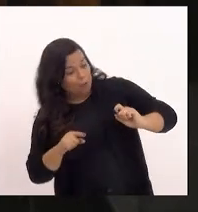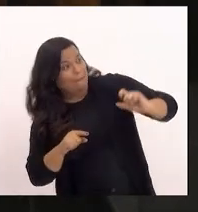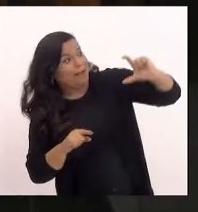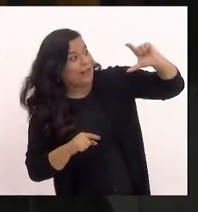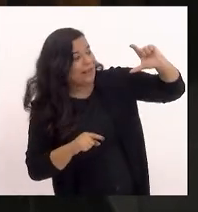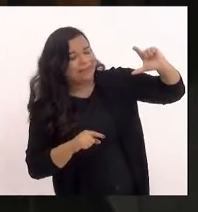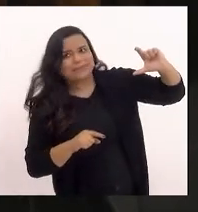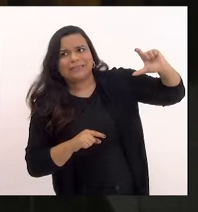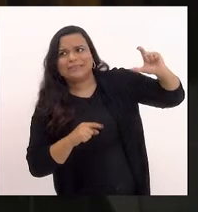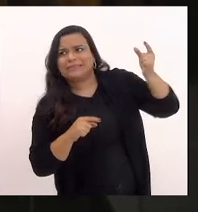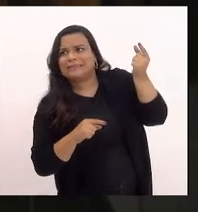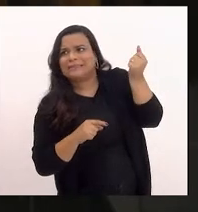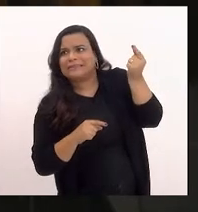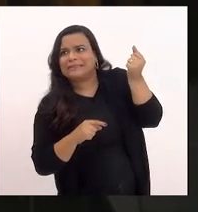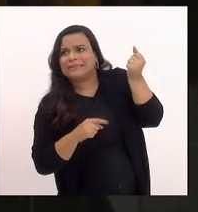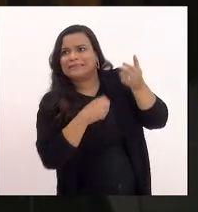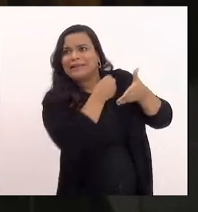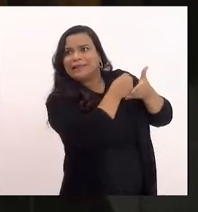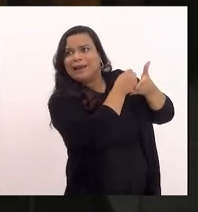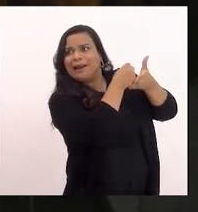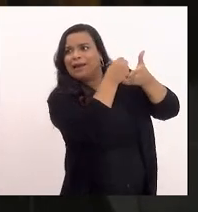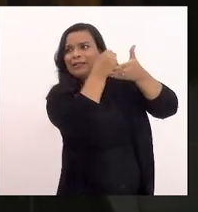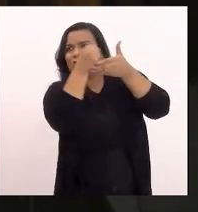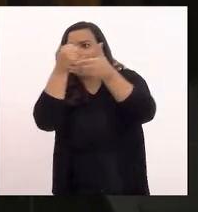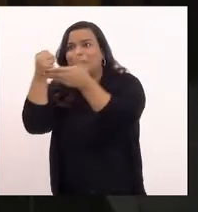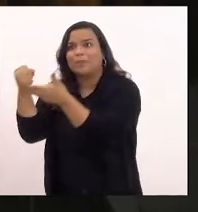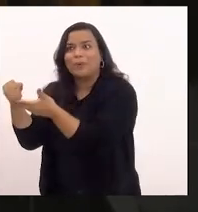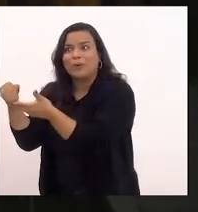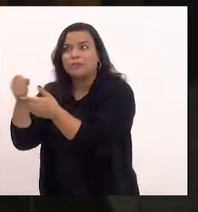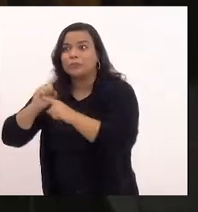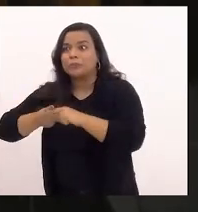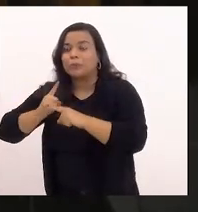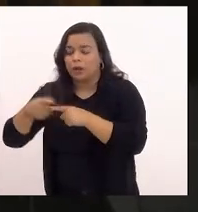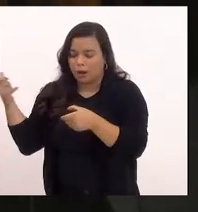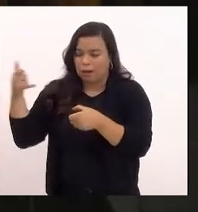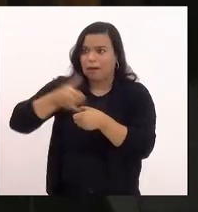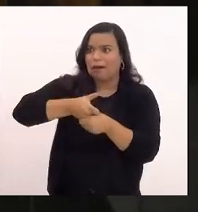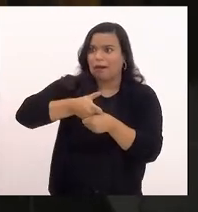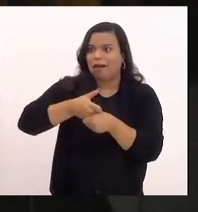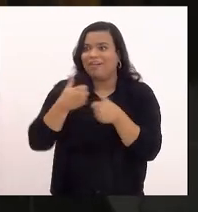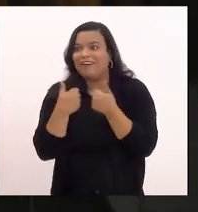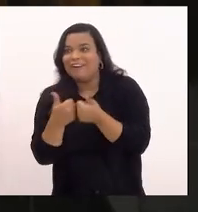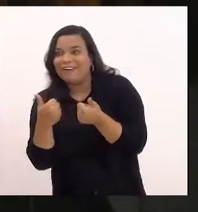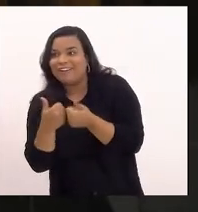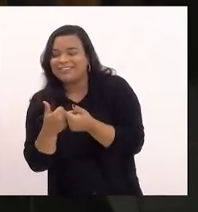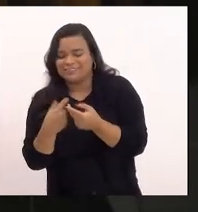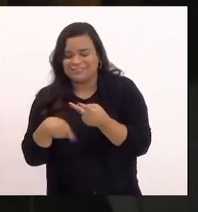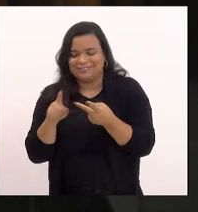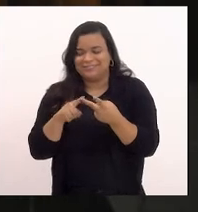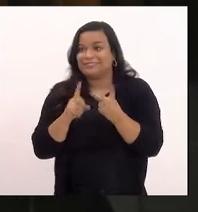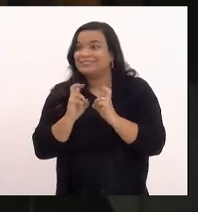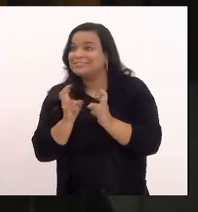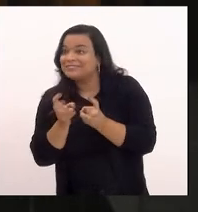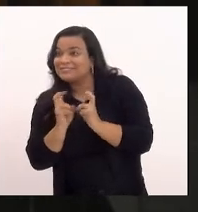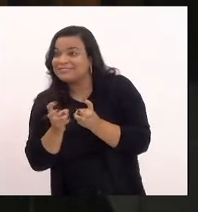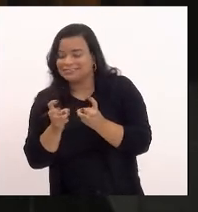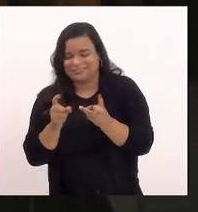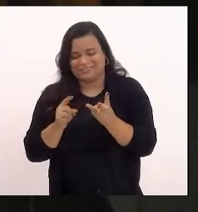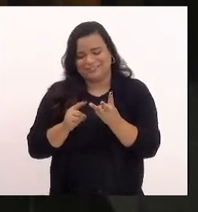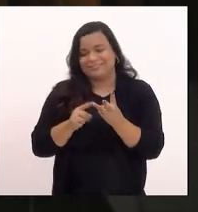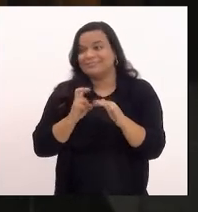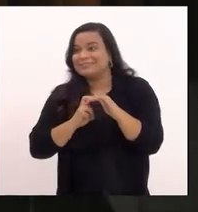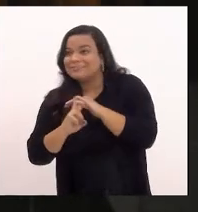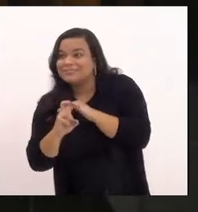transportes porque os combustíveis estão atrelados a